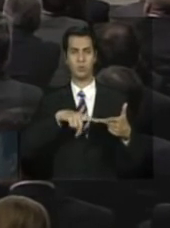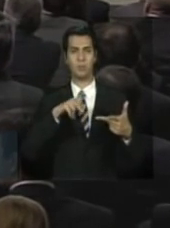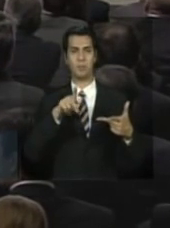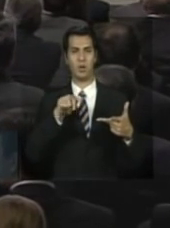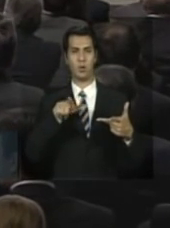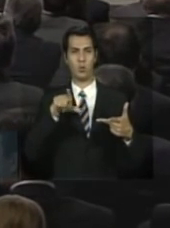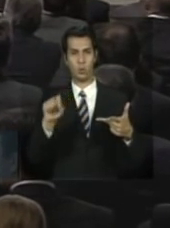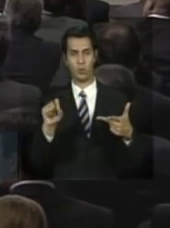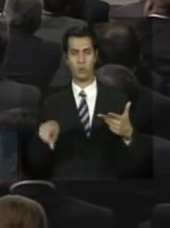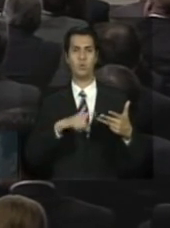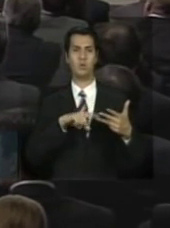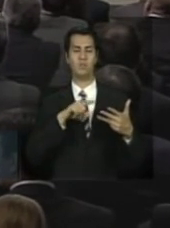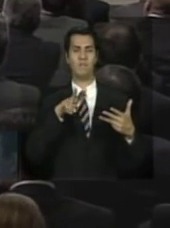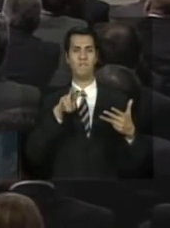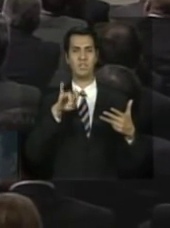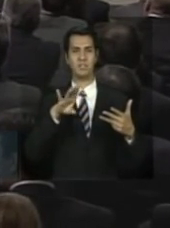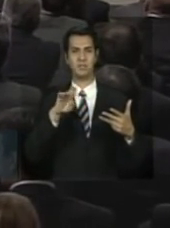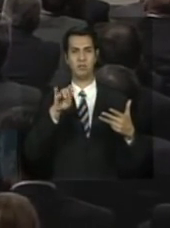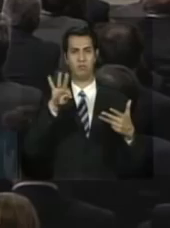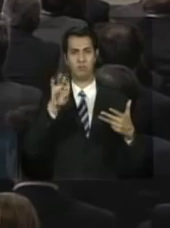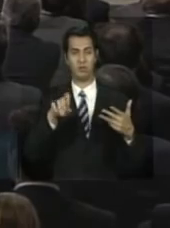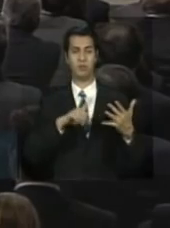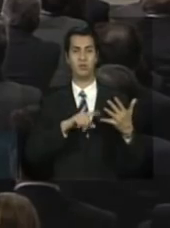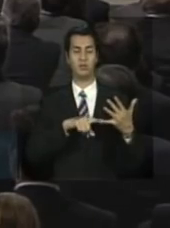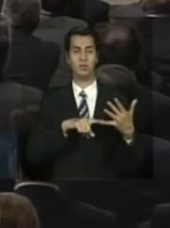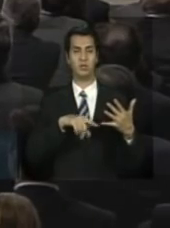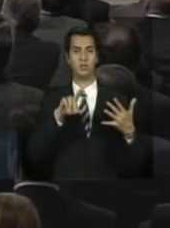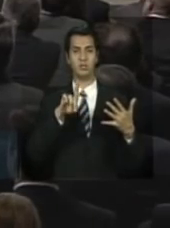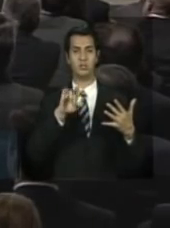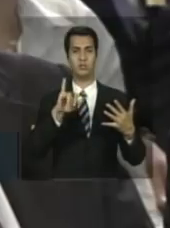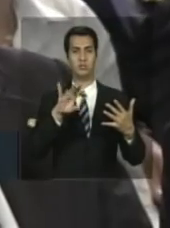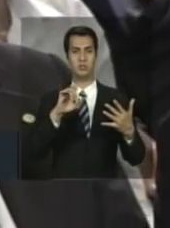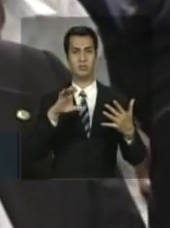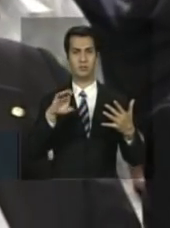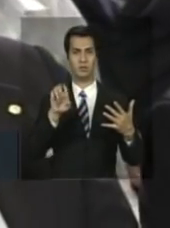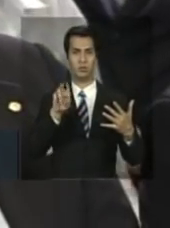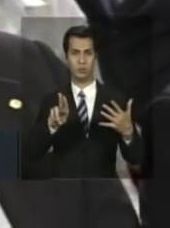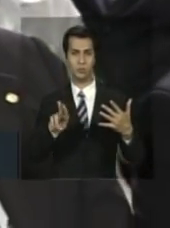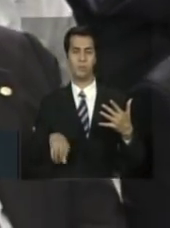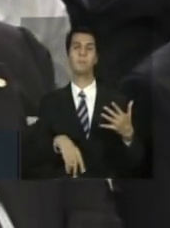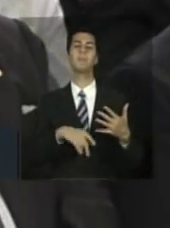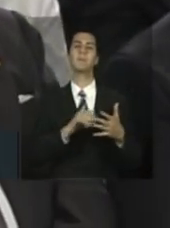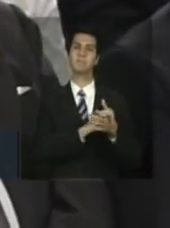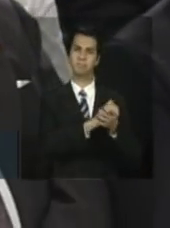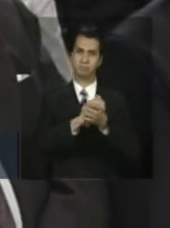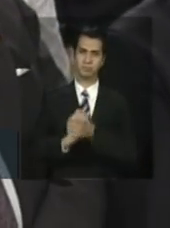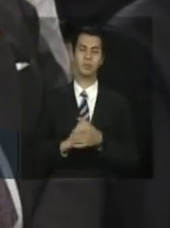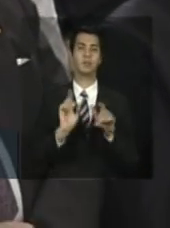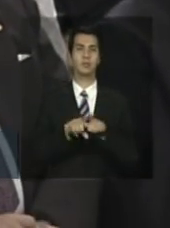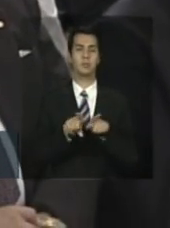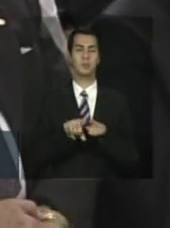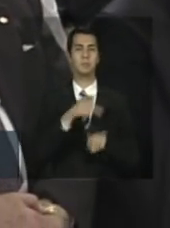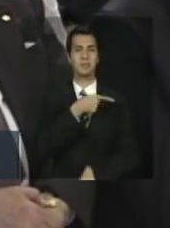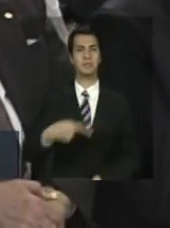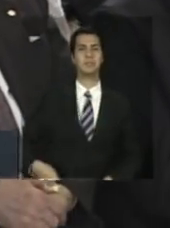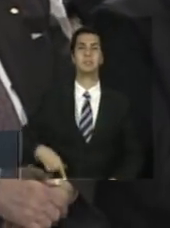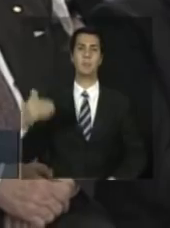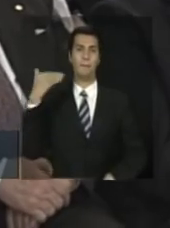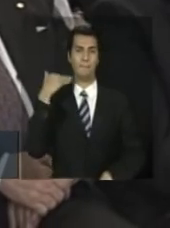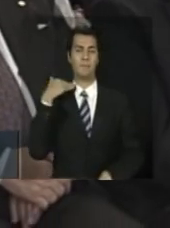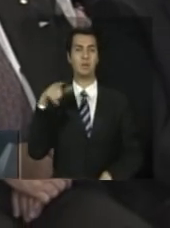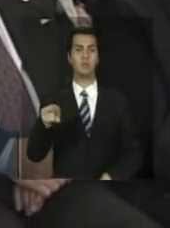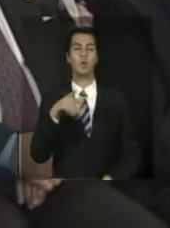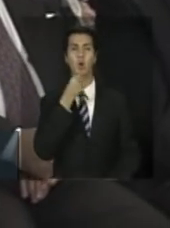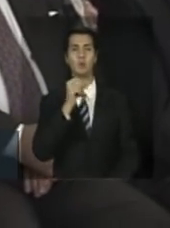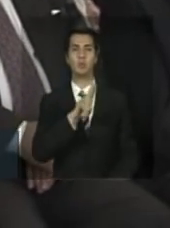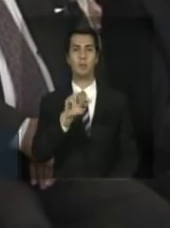Paulo Maluf, Vicente Cândido e Zeca Dirceu. Senhores presidentes de bancos públicos, Abdias